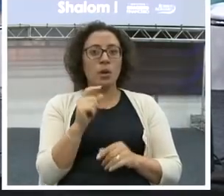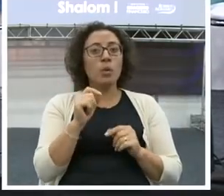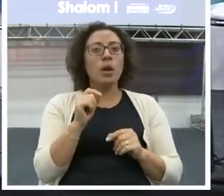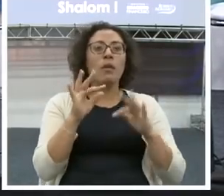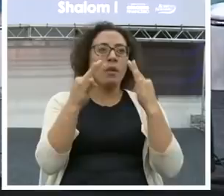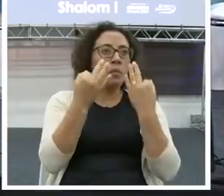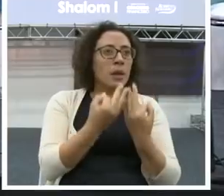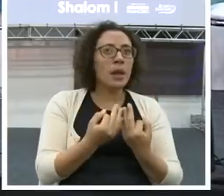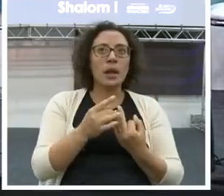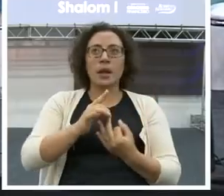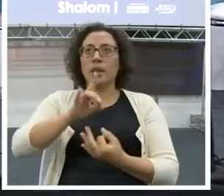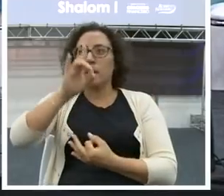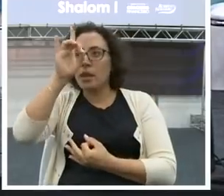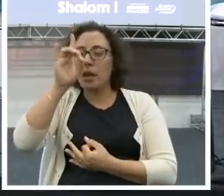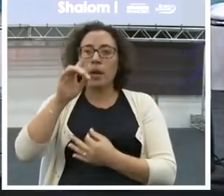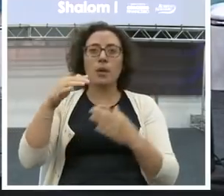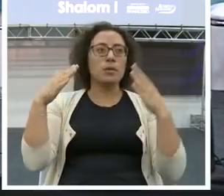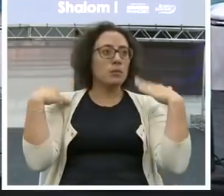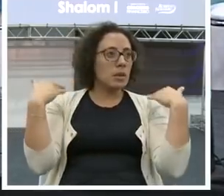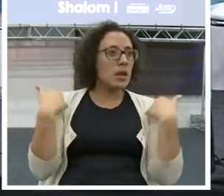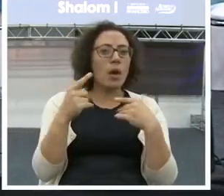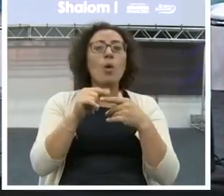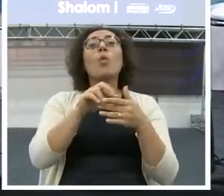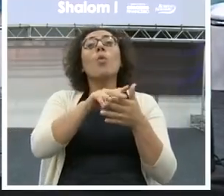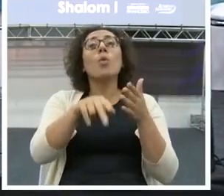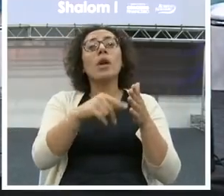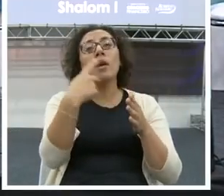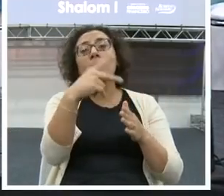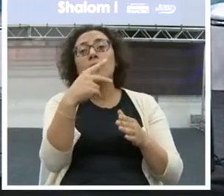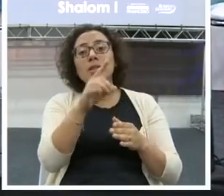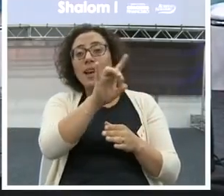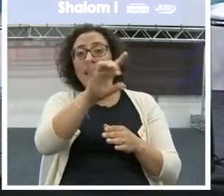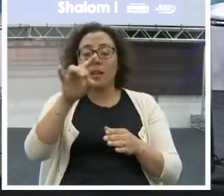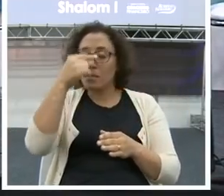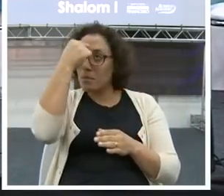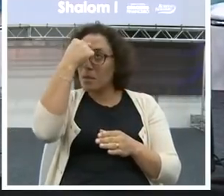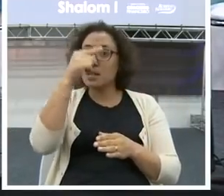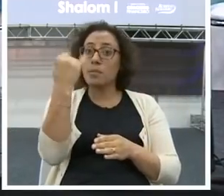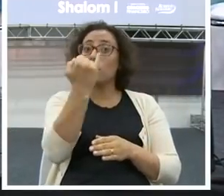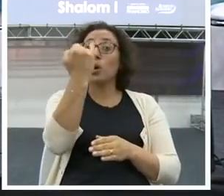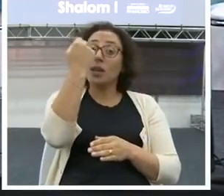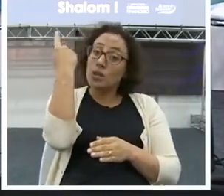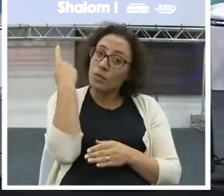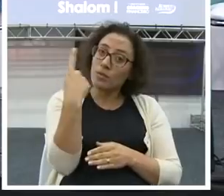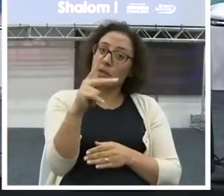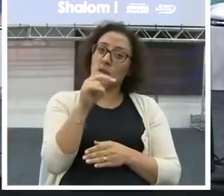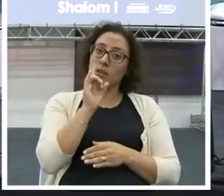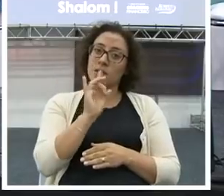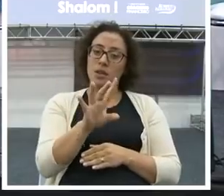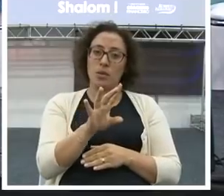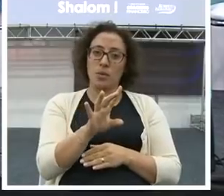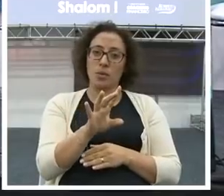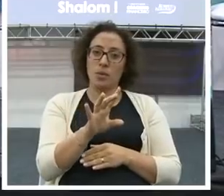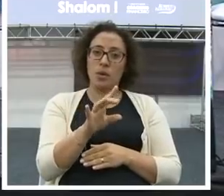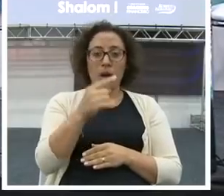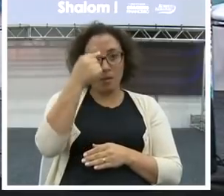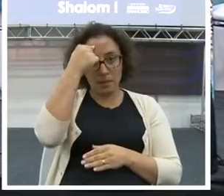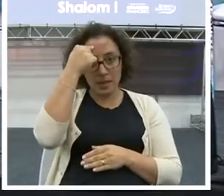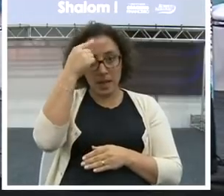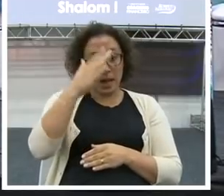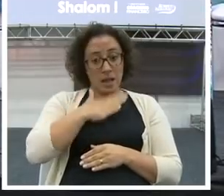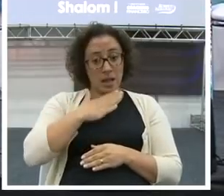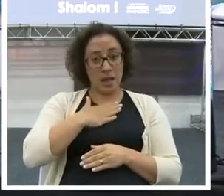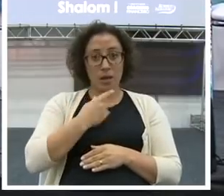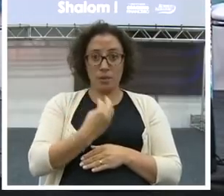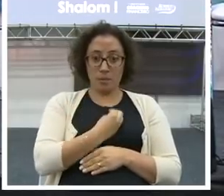vem, vai o quê? Primeiro, para essas pessoas. Segundo, tudo que eu faço, eu tenho um monte de negócios, realmente, mas eu